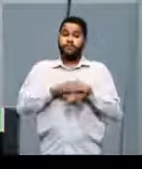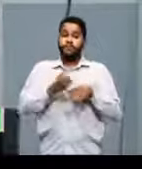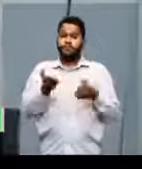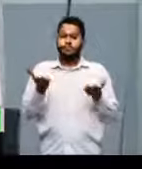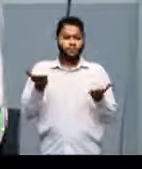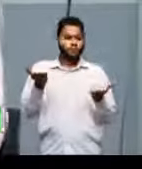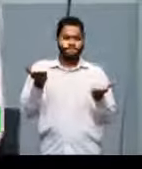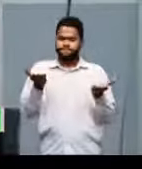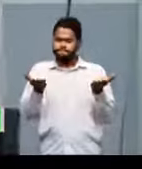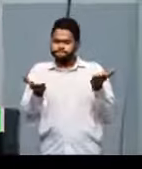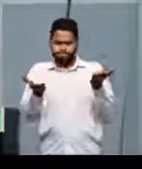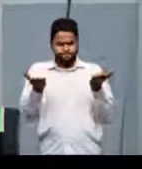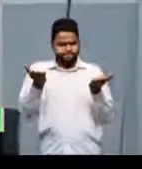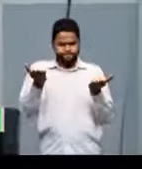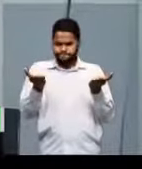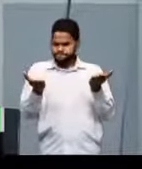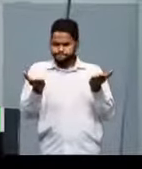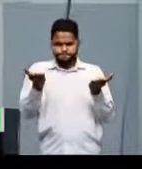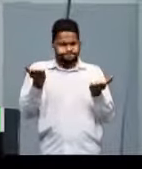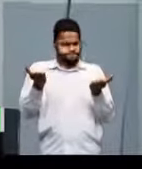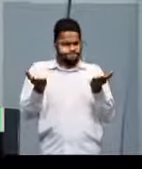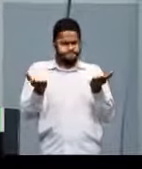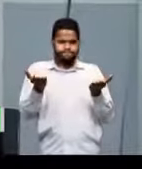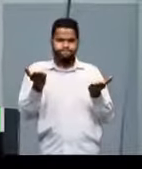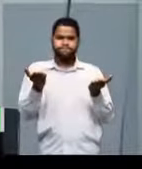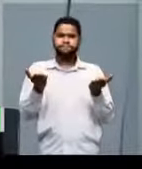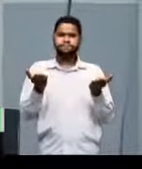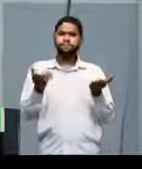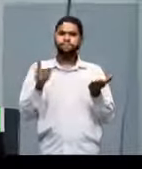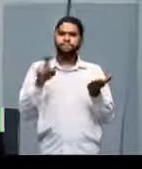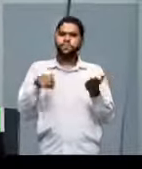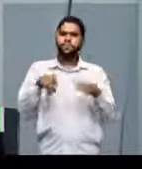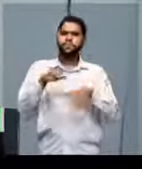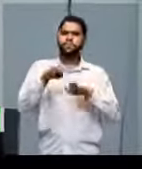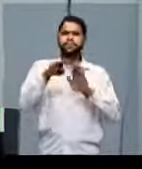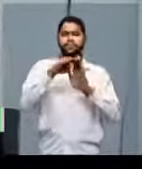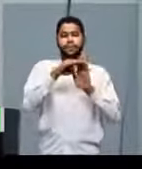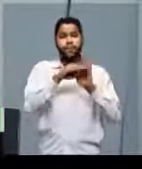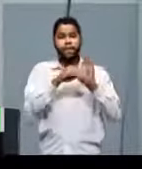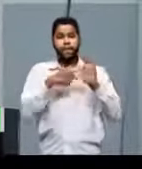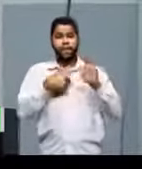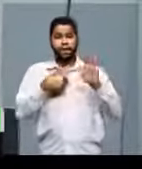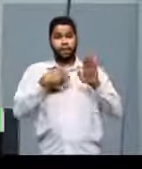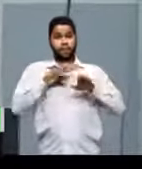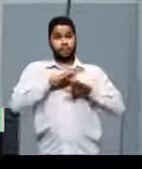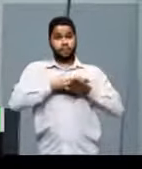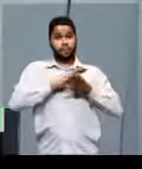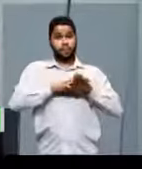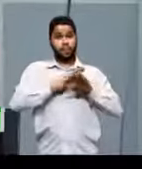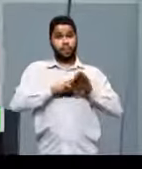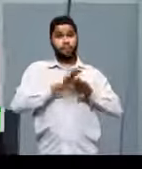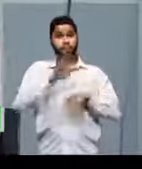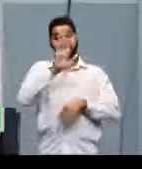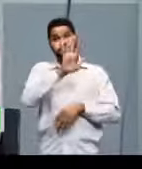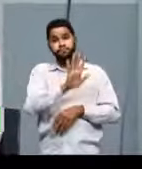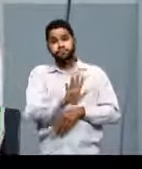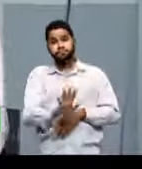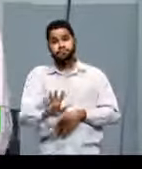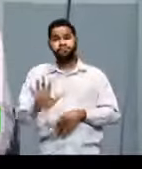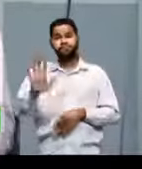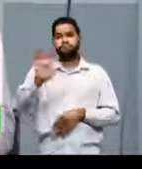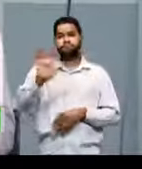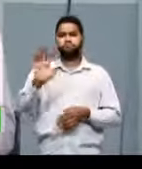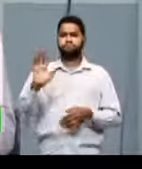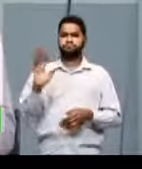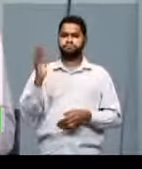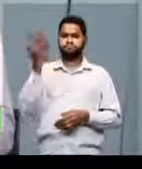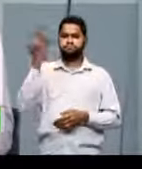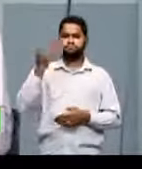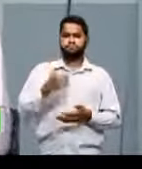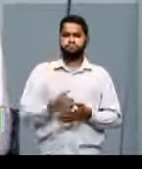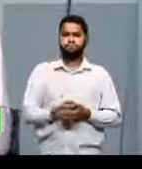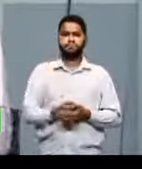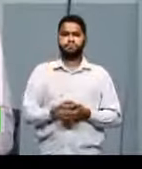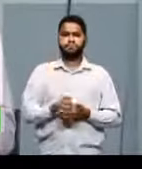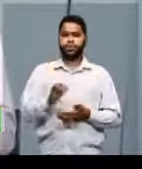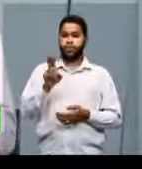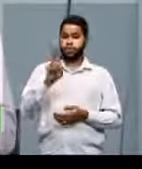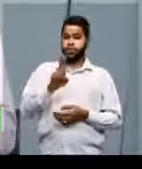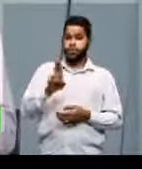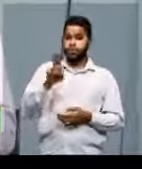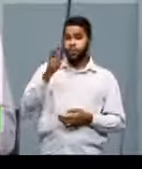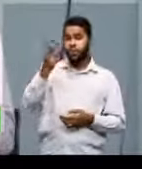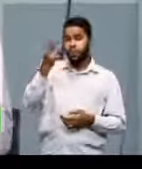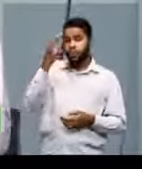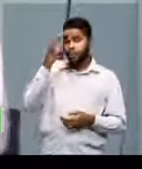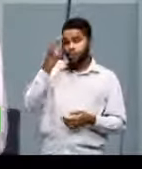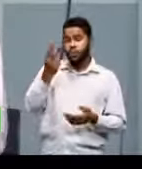julgamento que eu estabeleço a partir dos critérios que eu tenho sobre a realidade. Então, consumir cultura